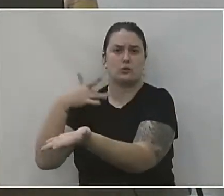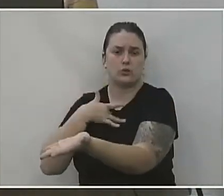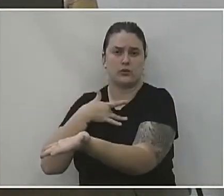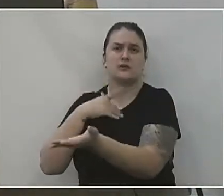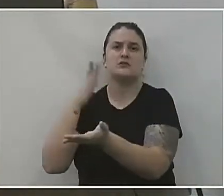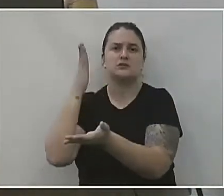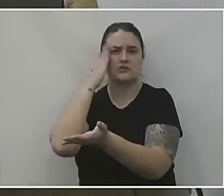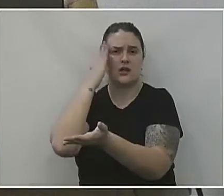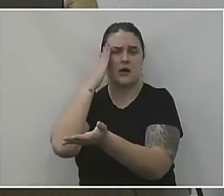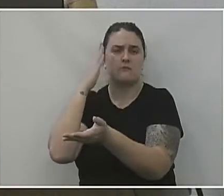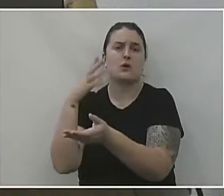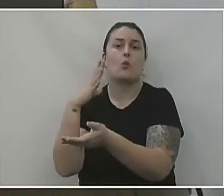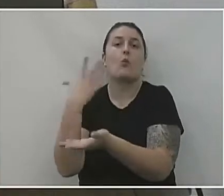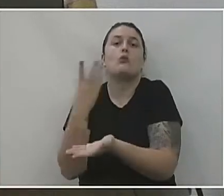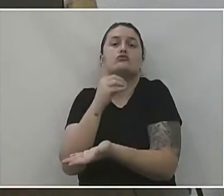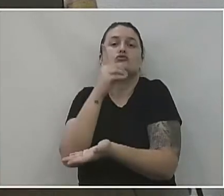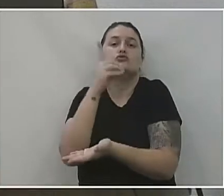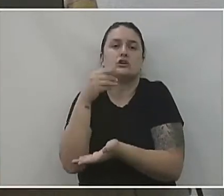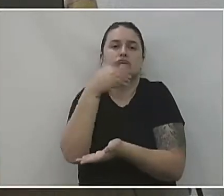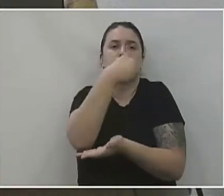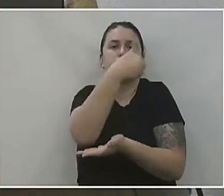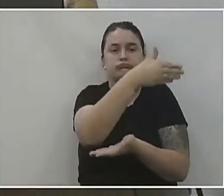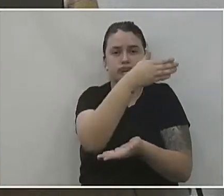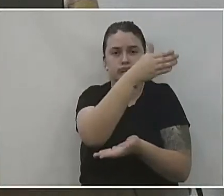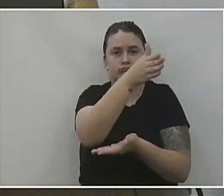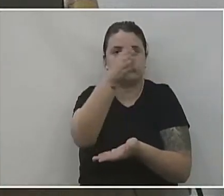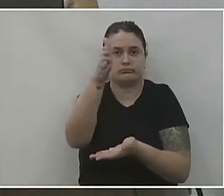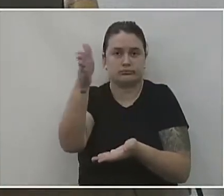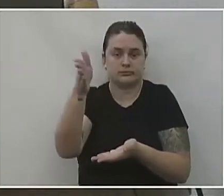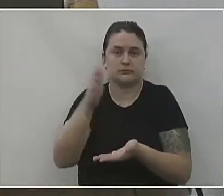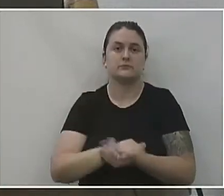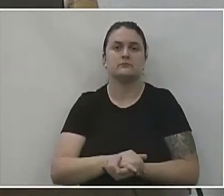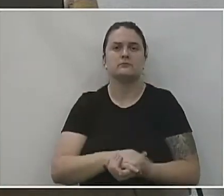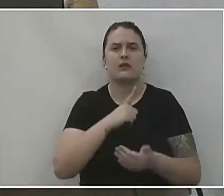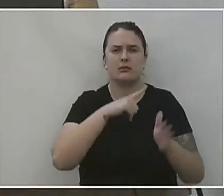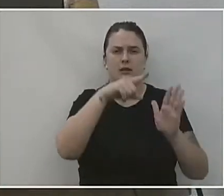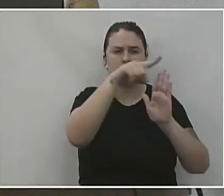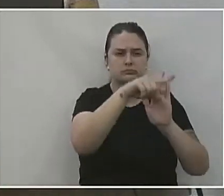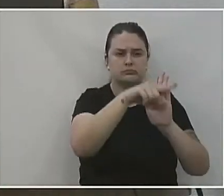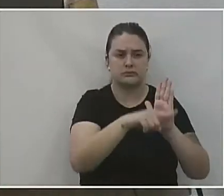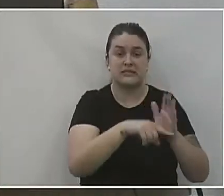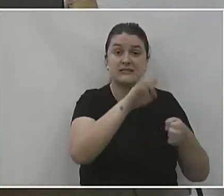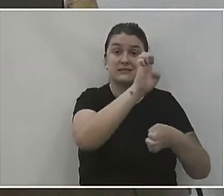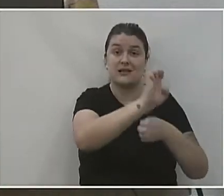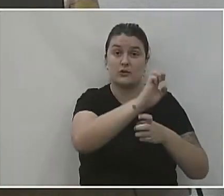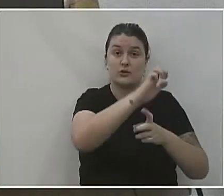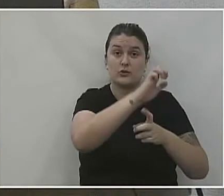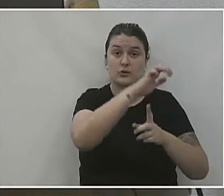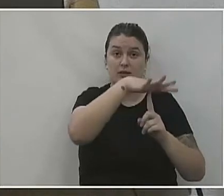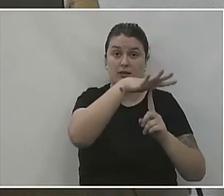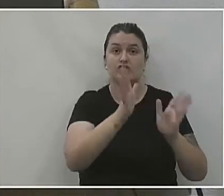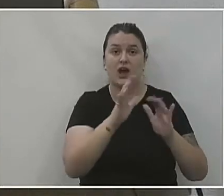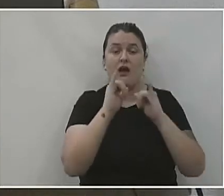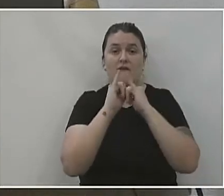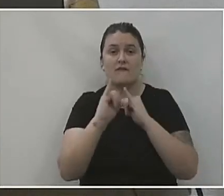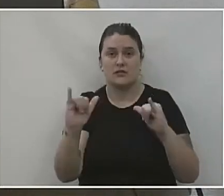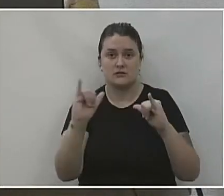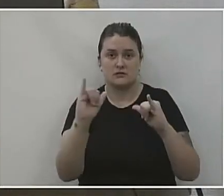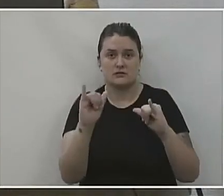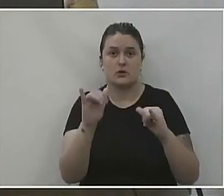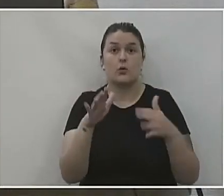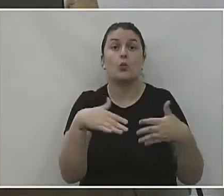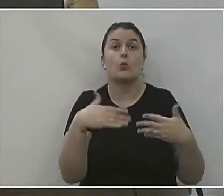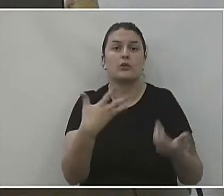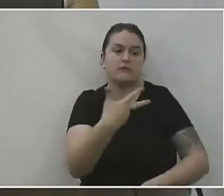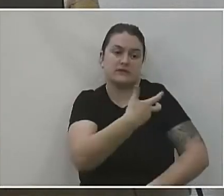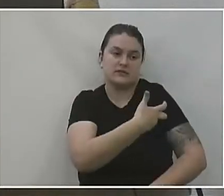a equipe técnica para fazer tudo da melhor forma possível. Essa programação, ela já vem direto do estado do Paraná. Então, toda vacinação que